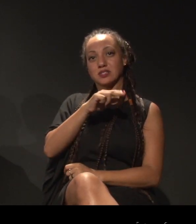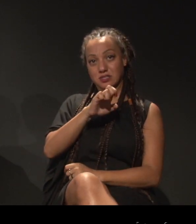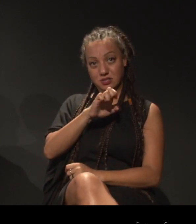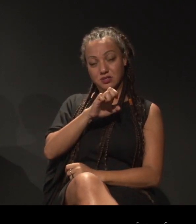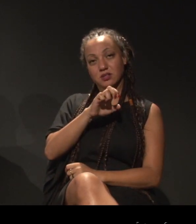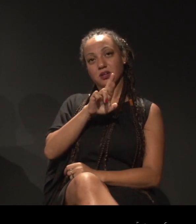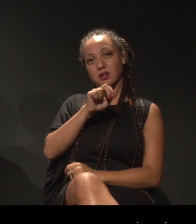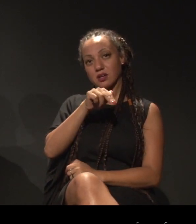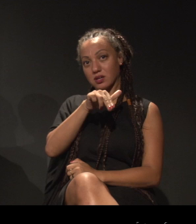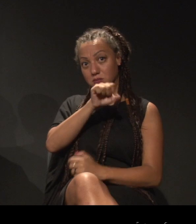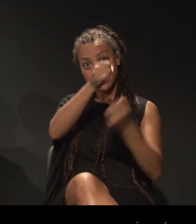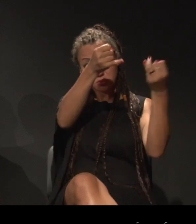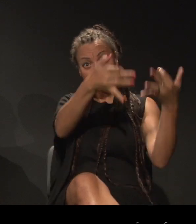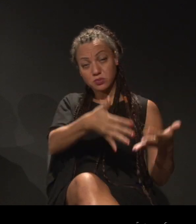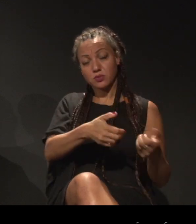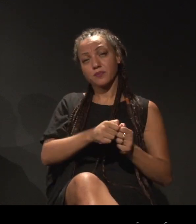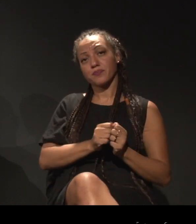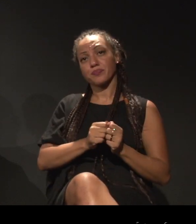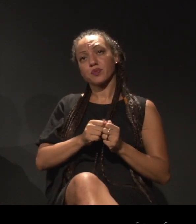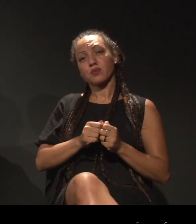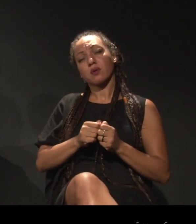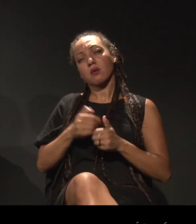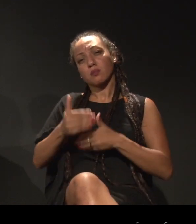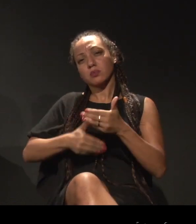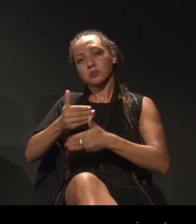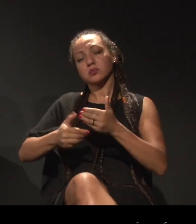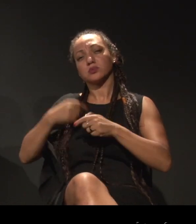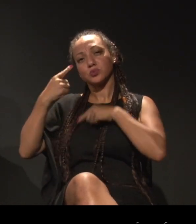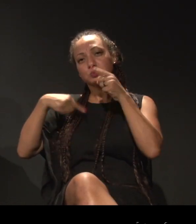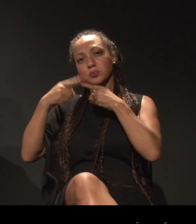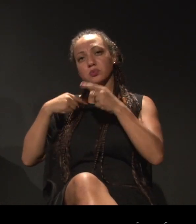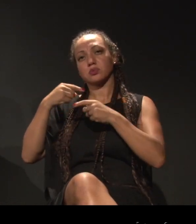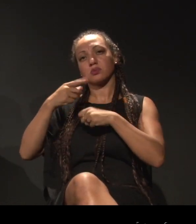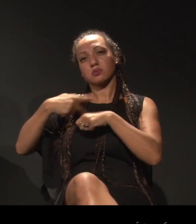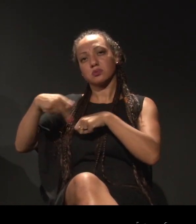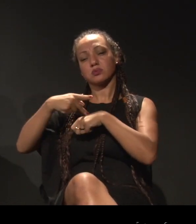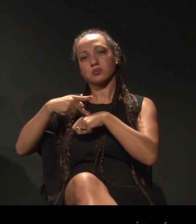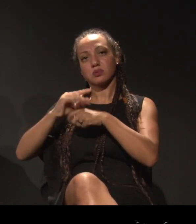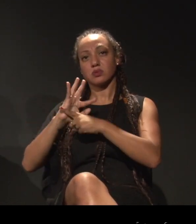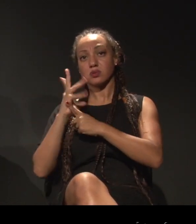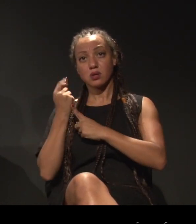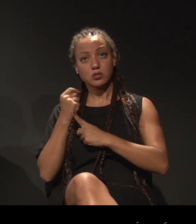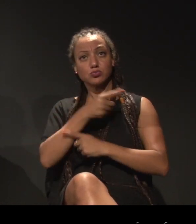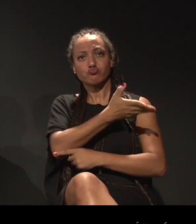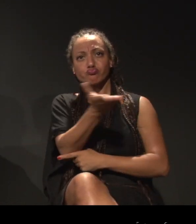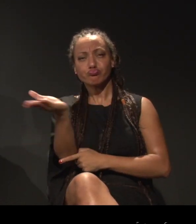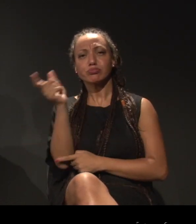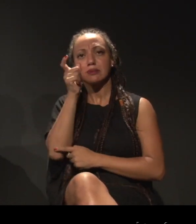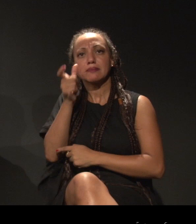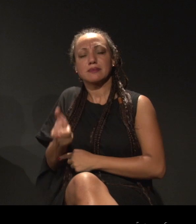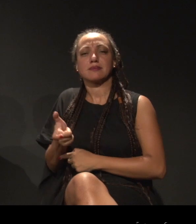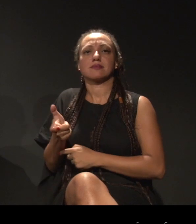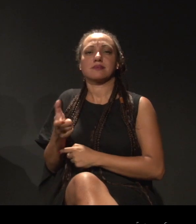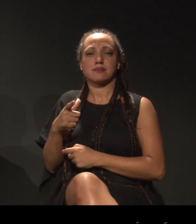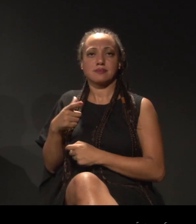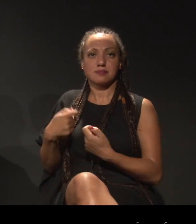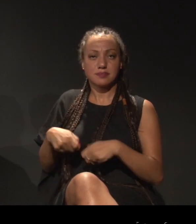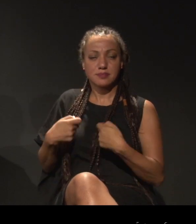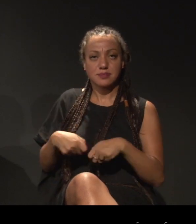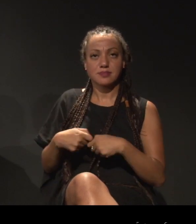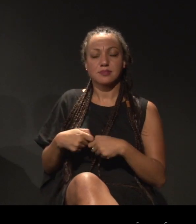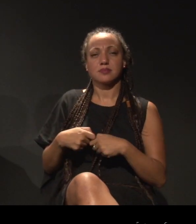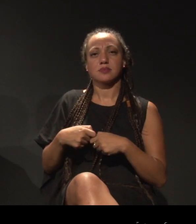os processos da política nacional das artes são de interesse de todos, os processos contrários